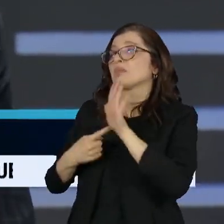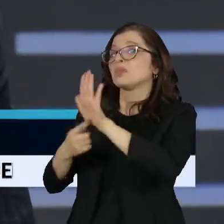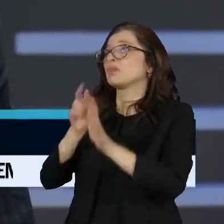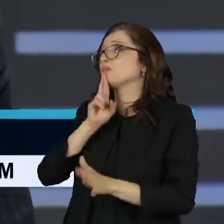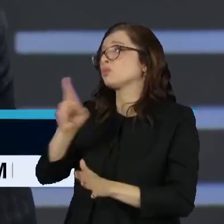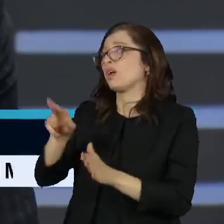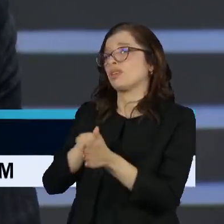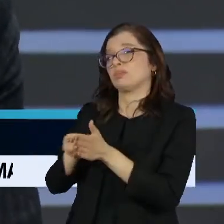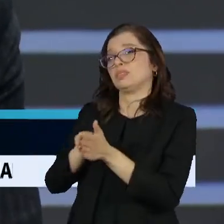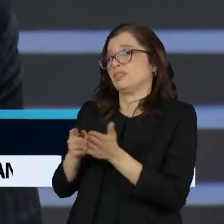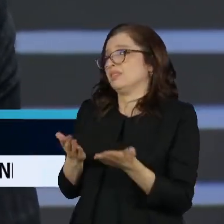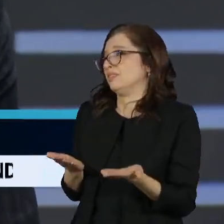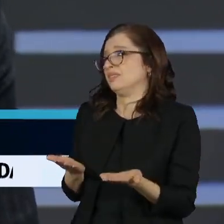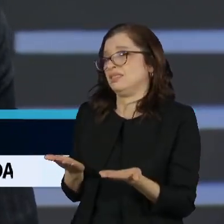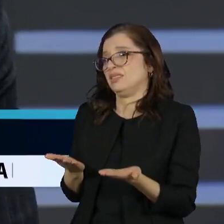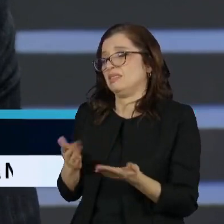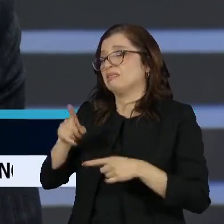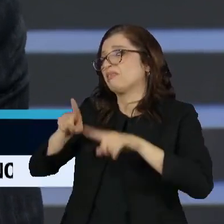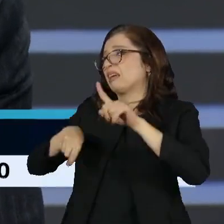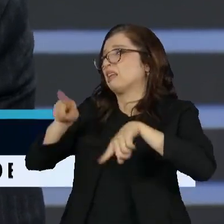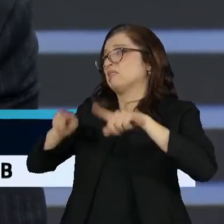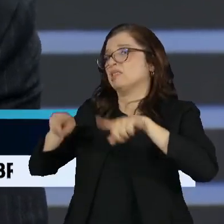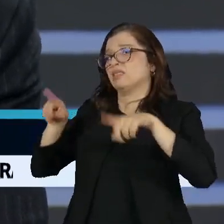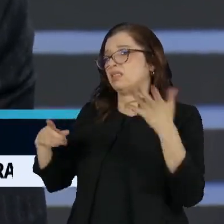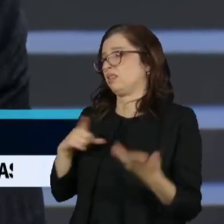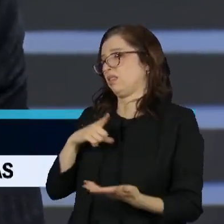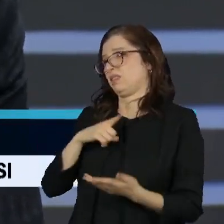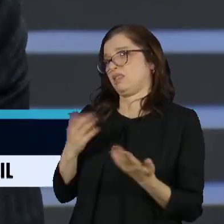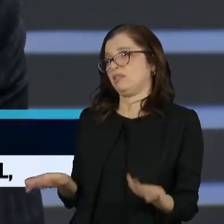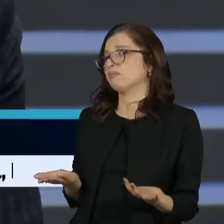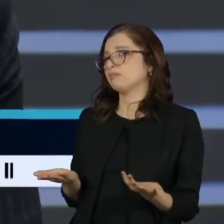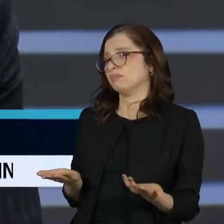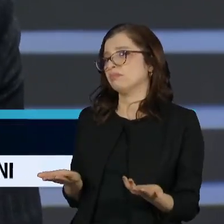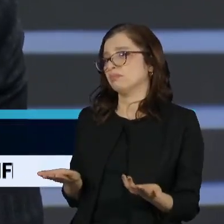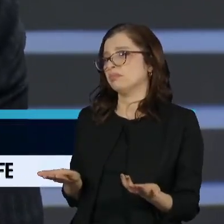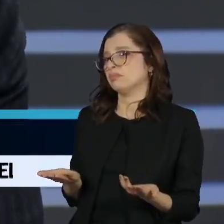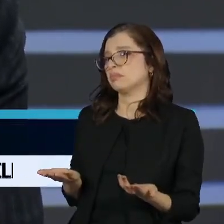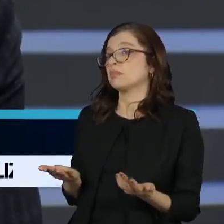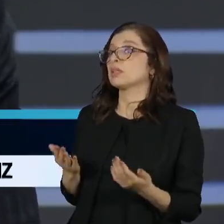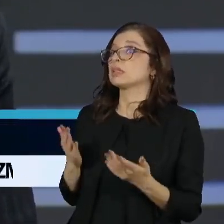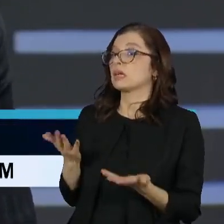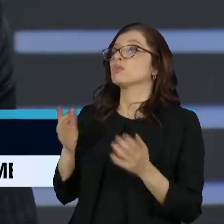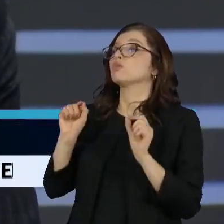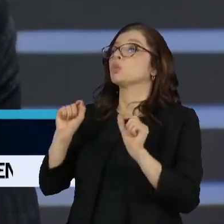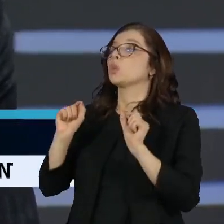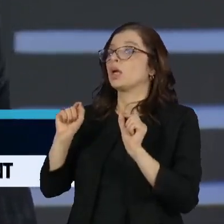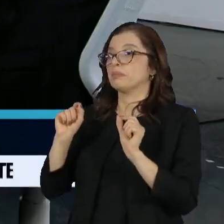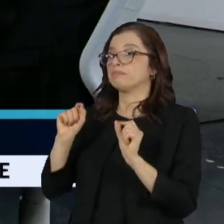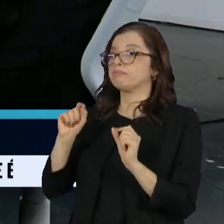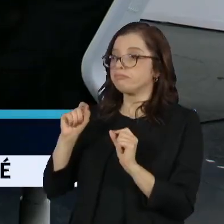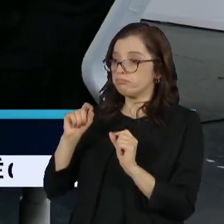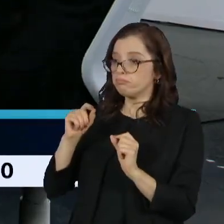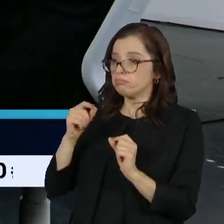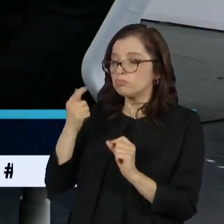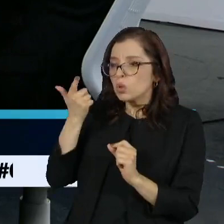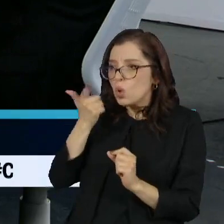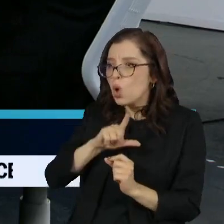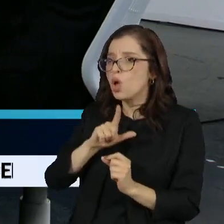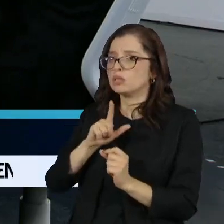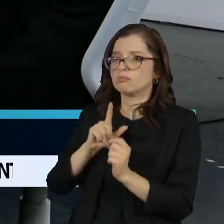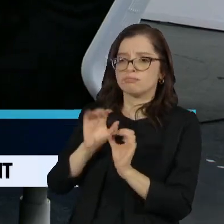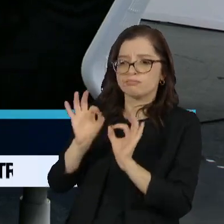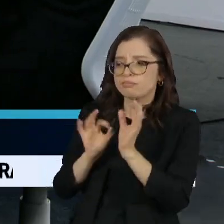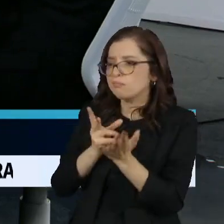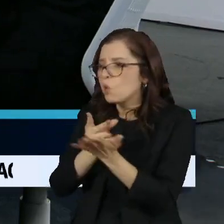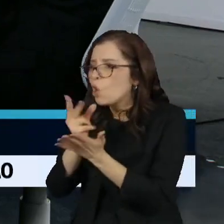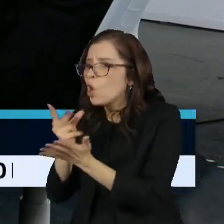opinião do sujeito com a questão de uma variável que seria material, seria concreta, capacidade de compra, inflação, etc.,